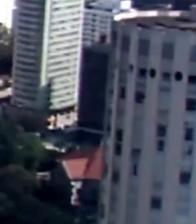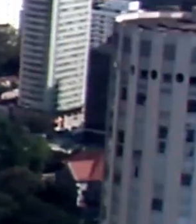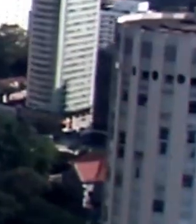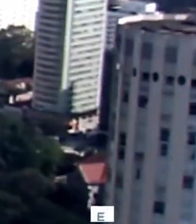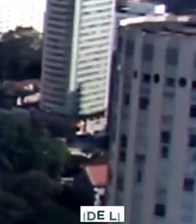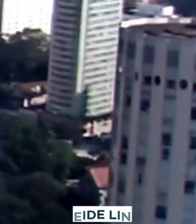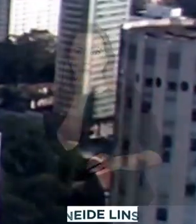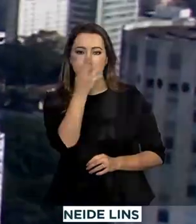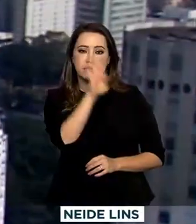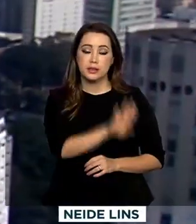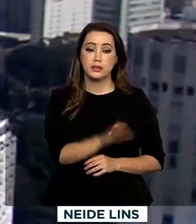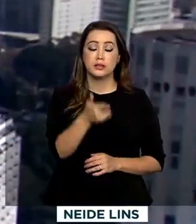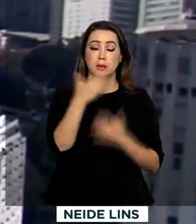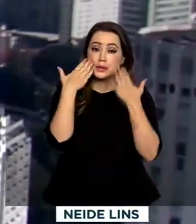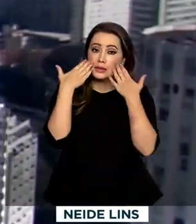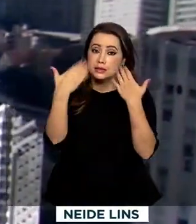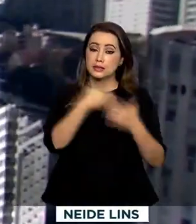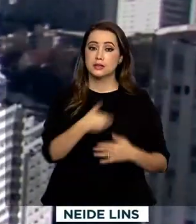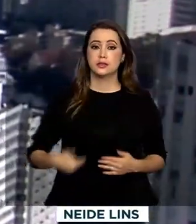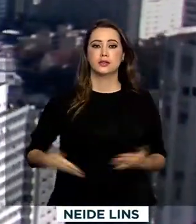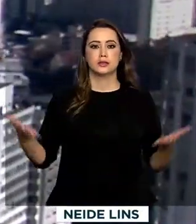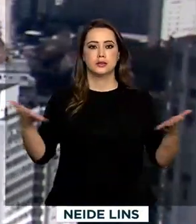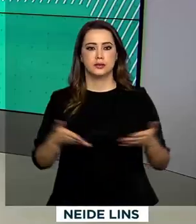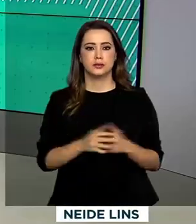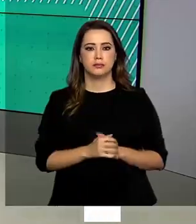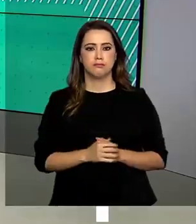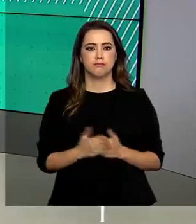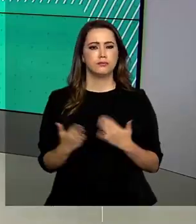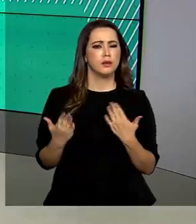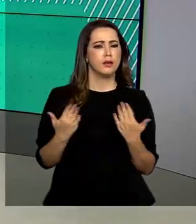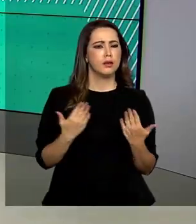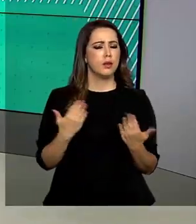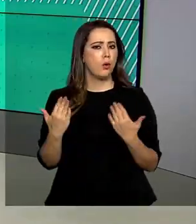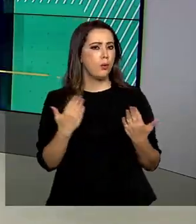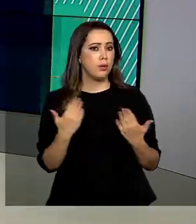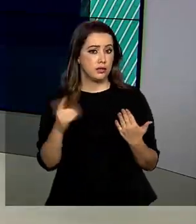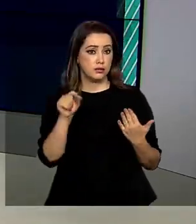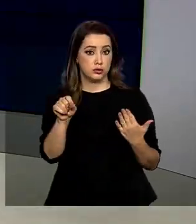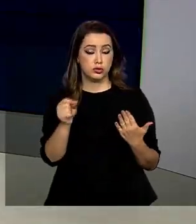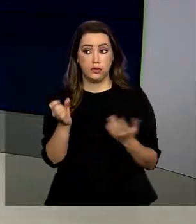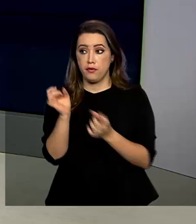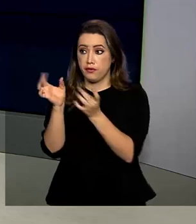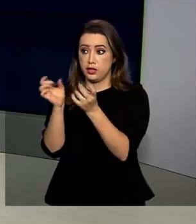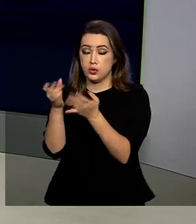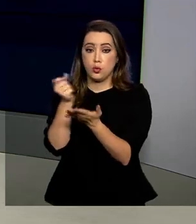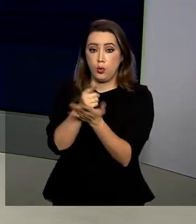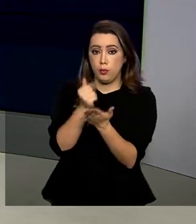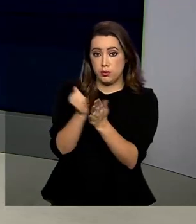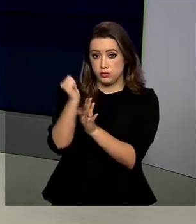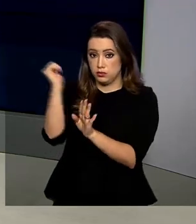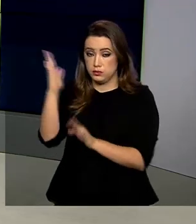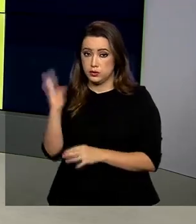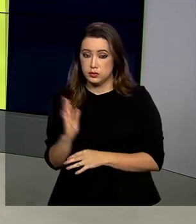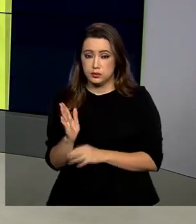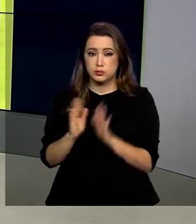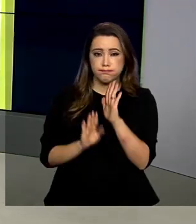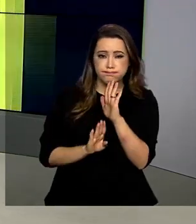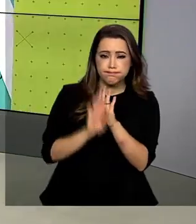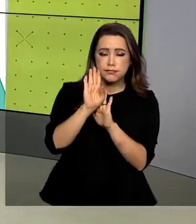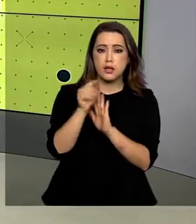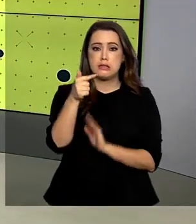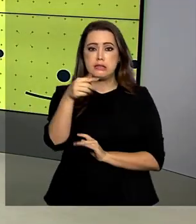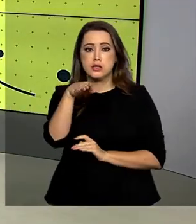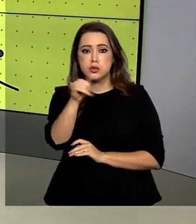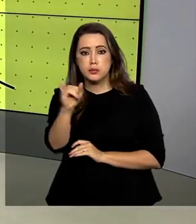Olá, boa tarde, no ar mais um Governo Agora. A balança comercial registrou superávit de quase 7